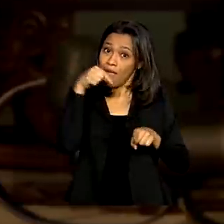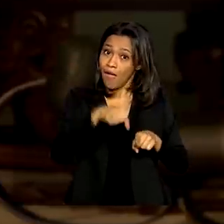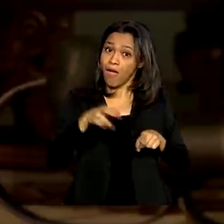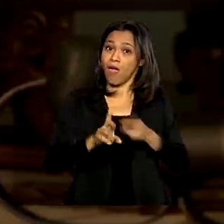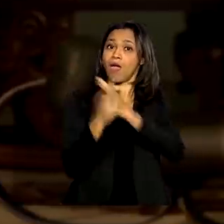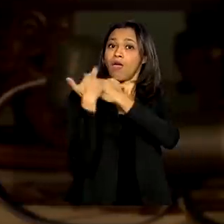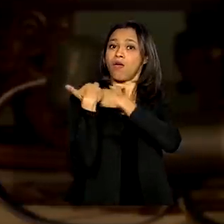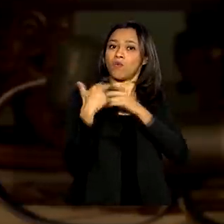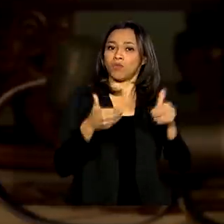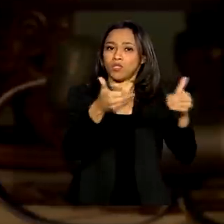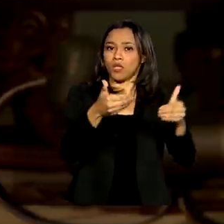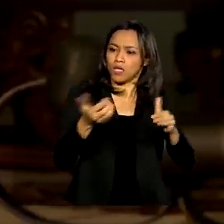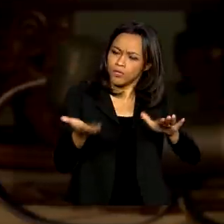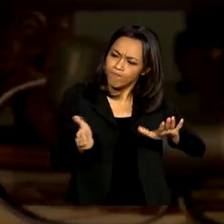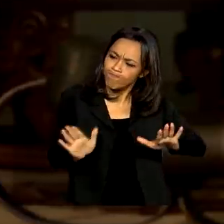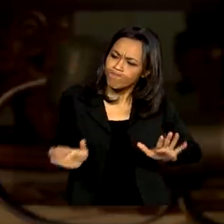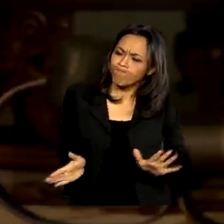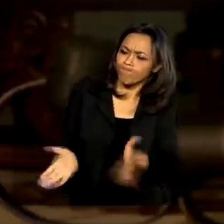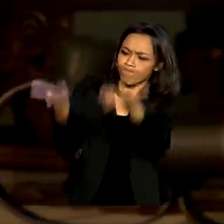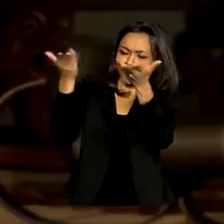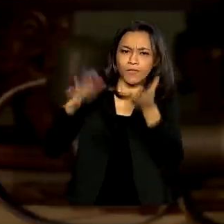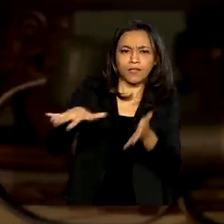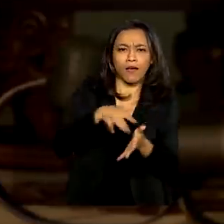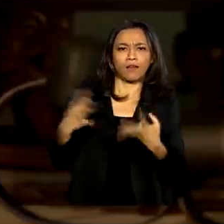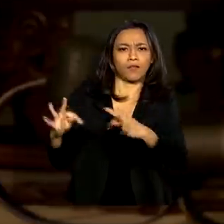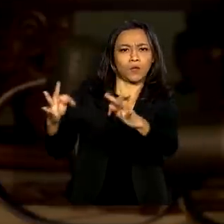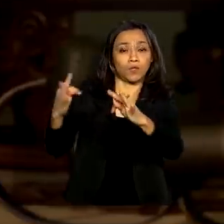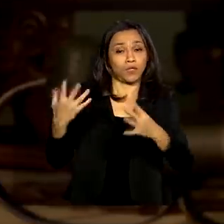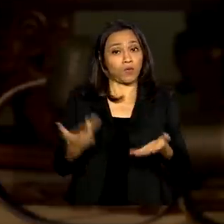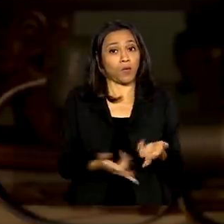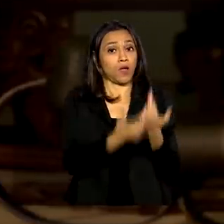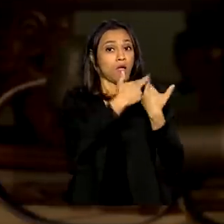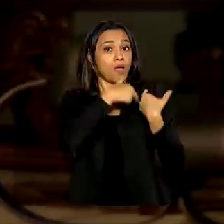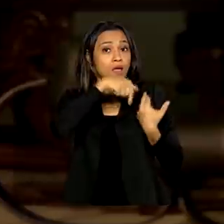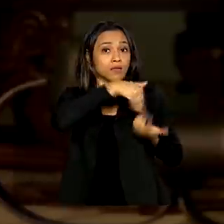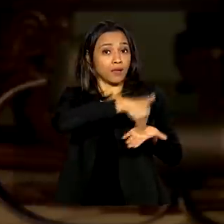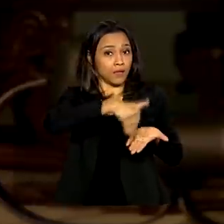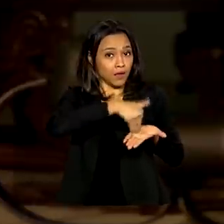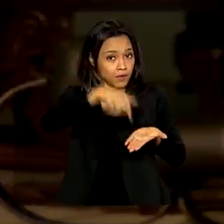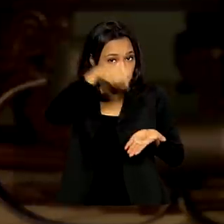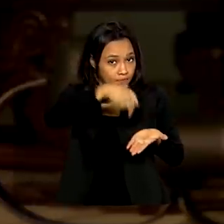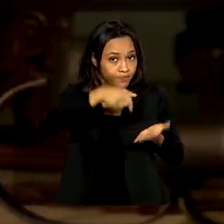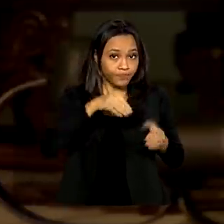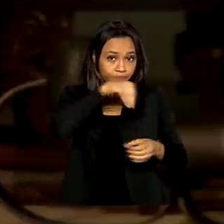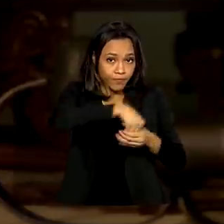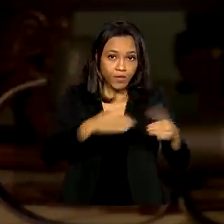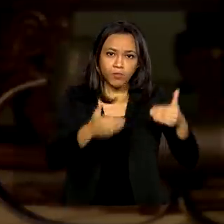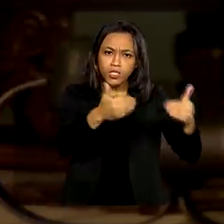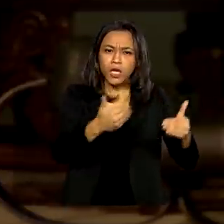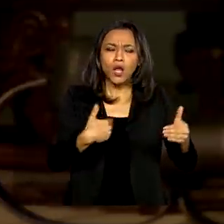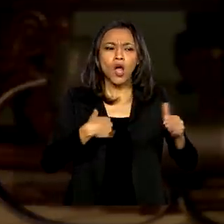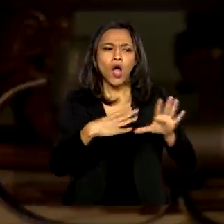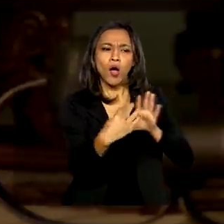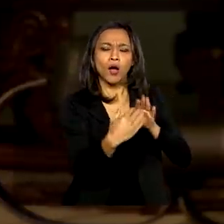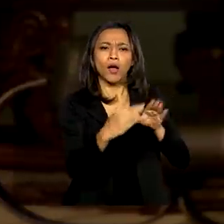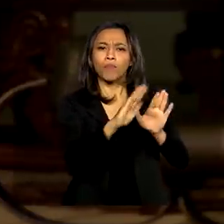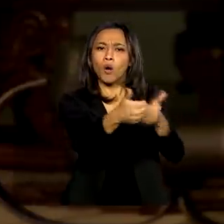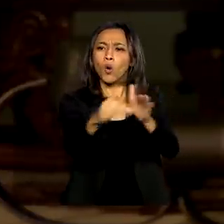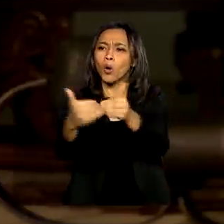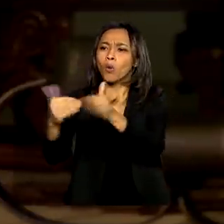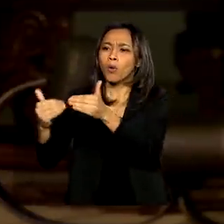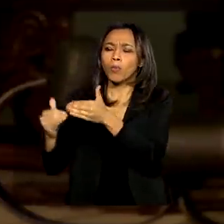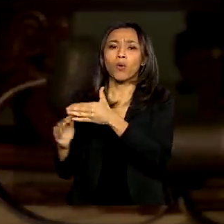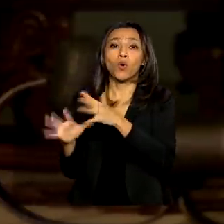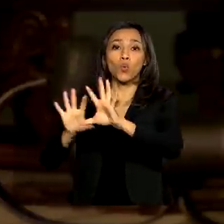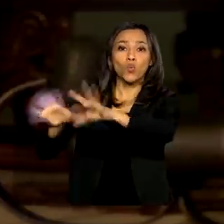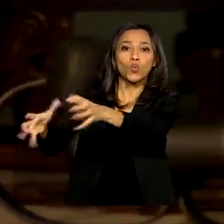dessas tecnologias. Então, através da nossa secretaria, nós conversamos com diversas empresas que formaram clusters, grupos